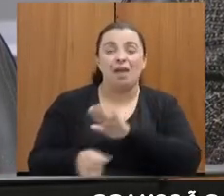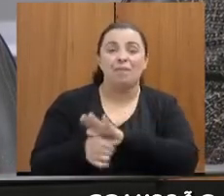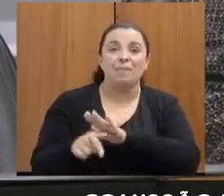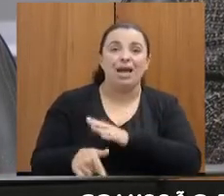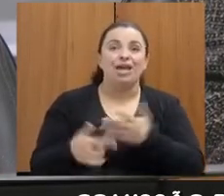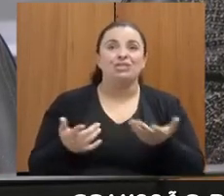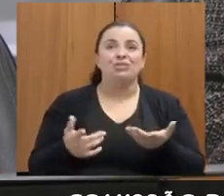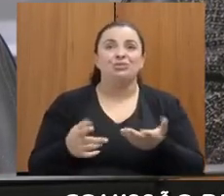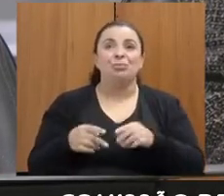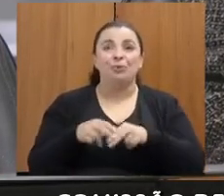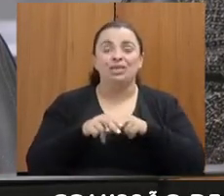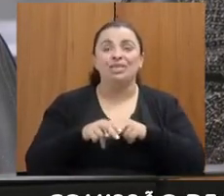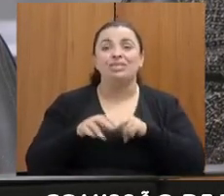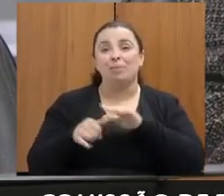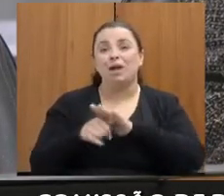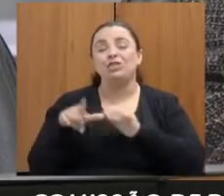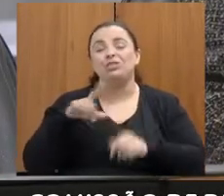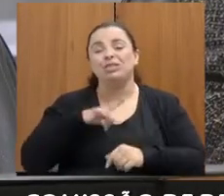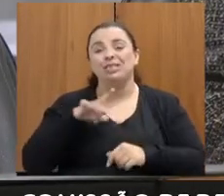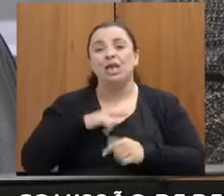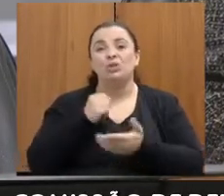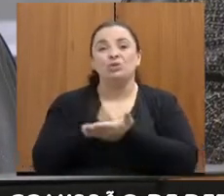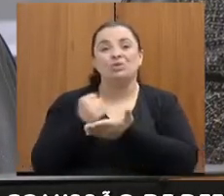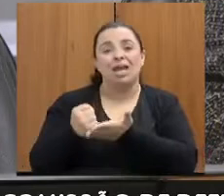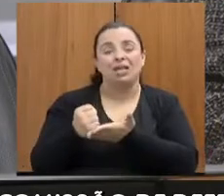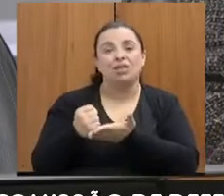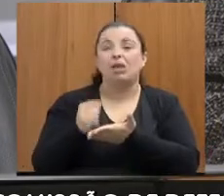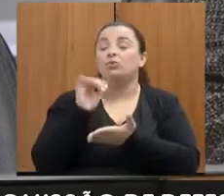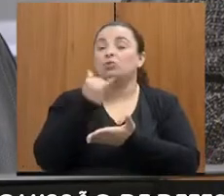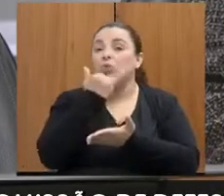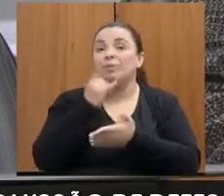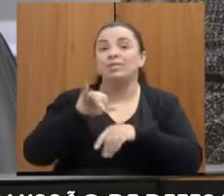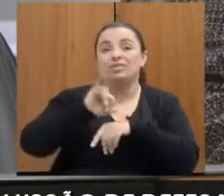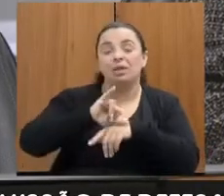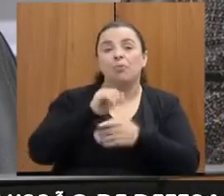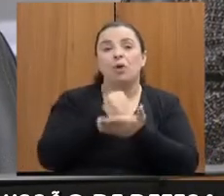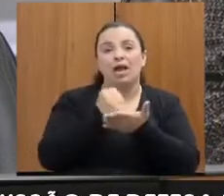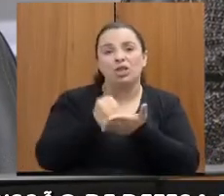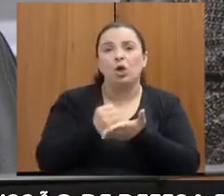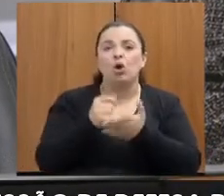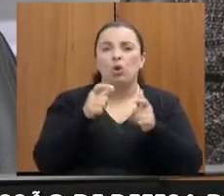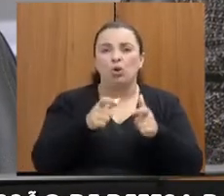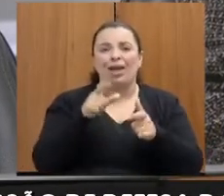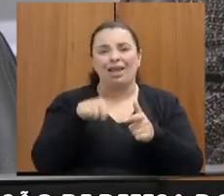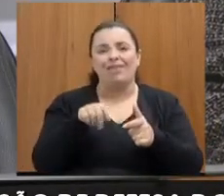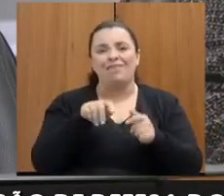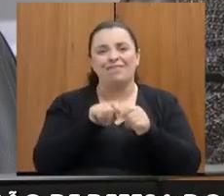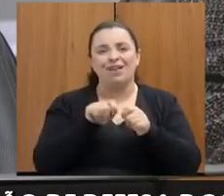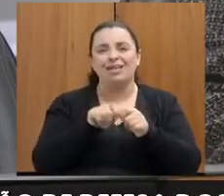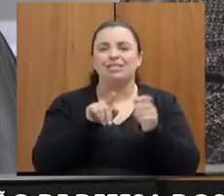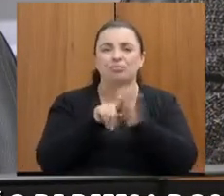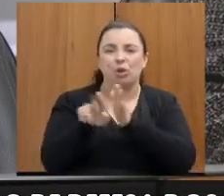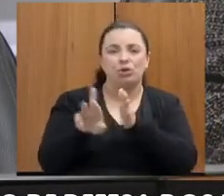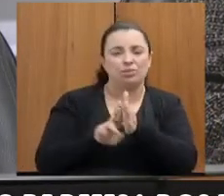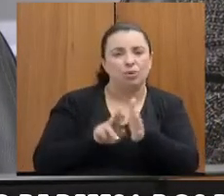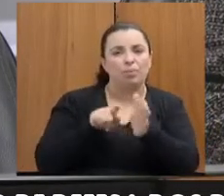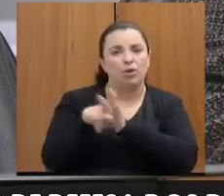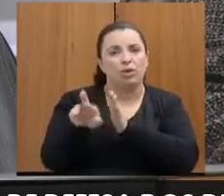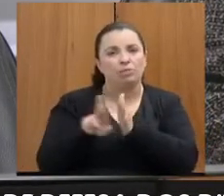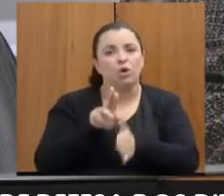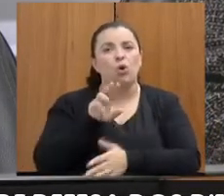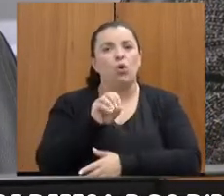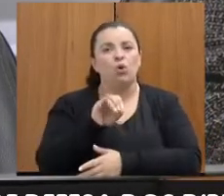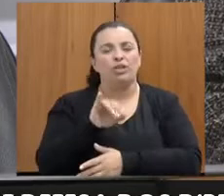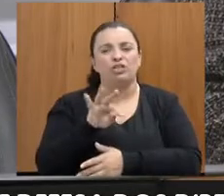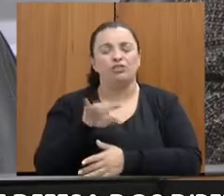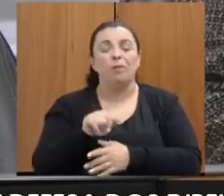cartórios, onde são feitas as oitivas, são todas na parte de cima. Então, esse é o nosso problema. Mas o ambiente específico, a sala de escuta mesmo, a gente